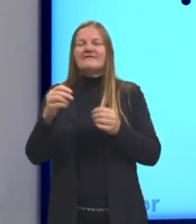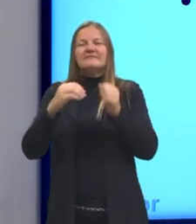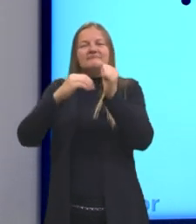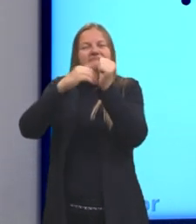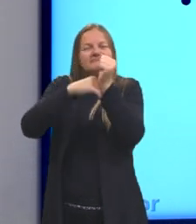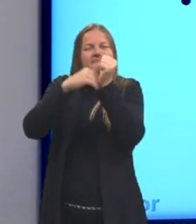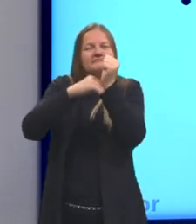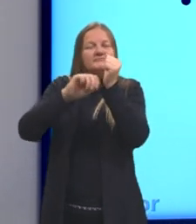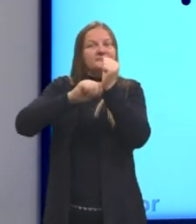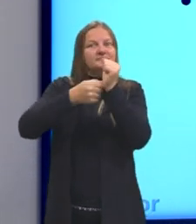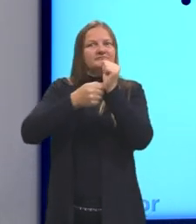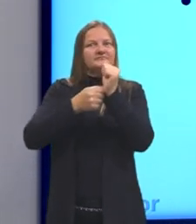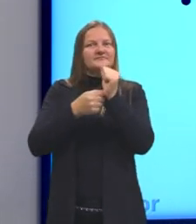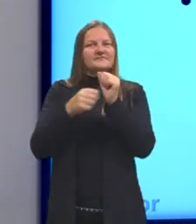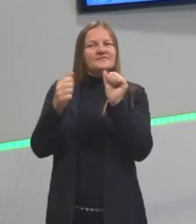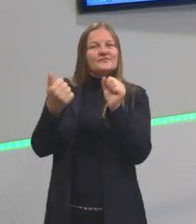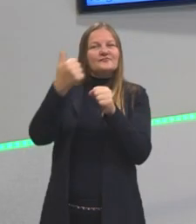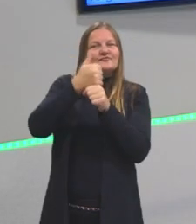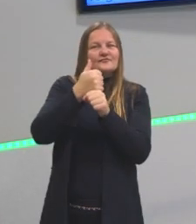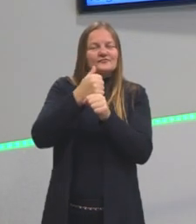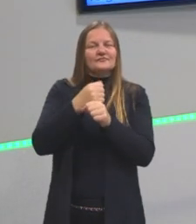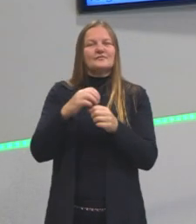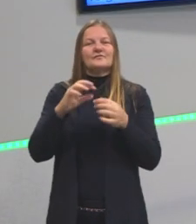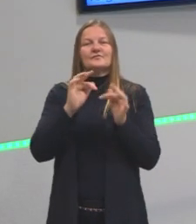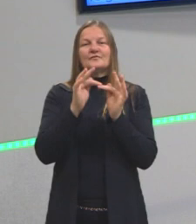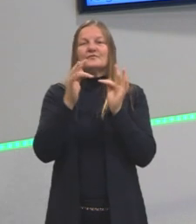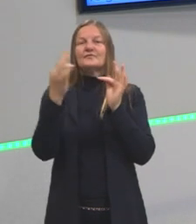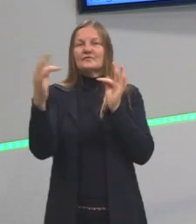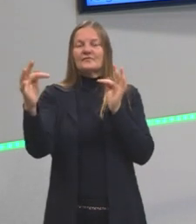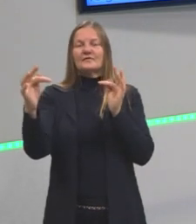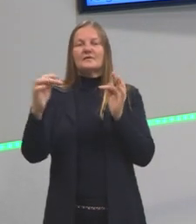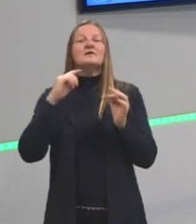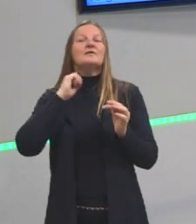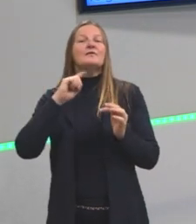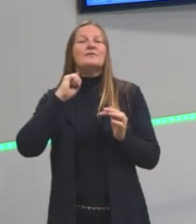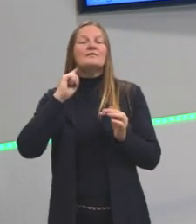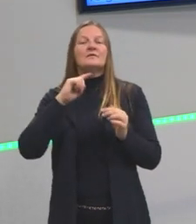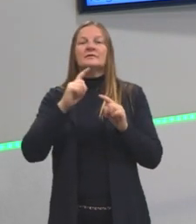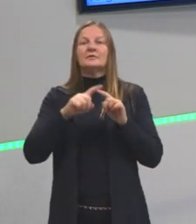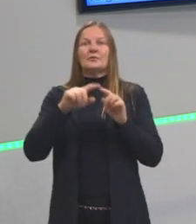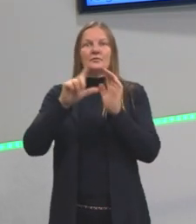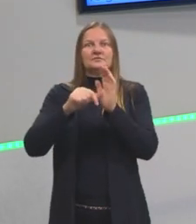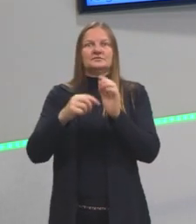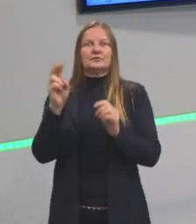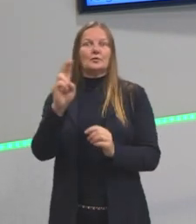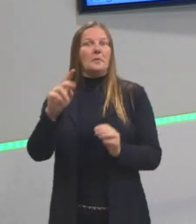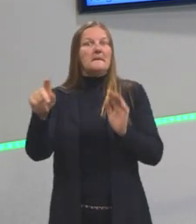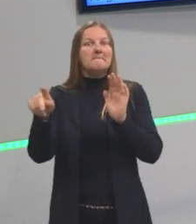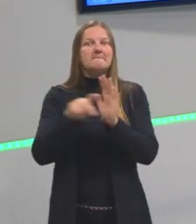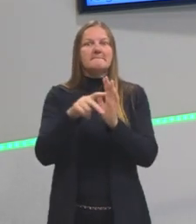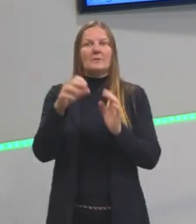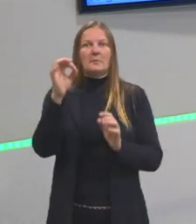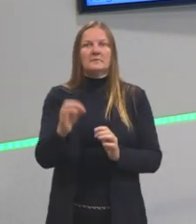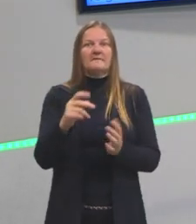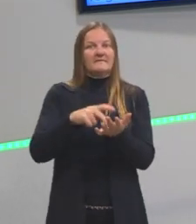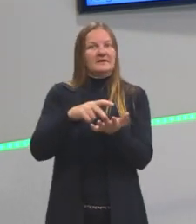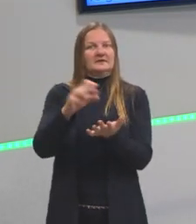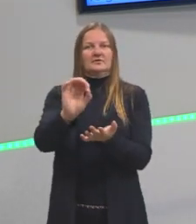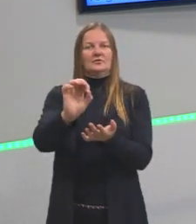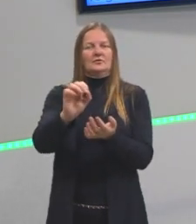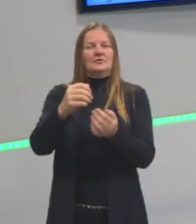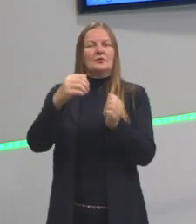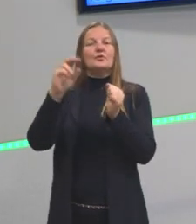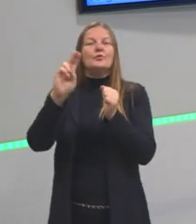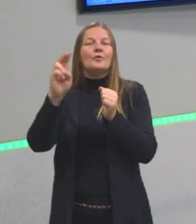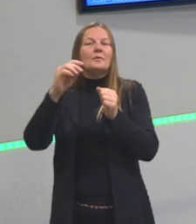todos esses autores do arcadismo estão ligados com a Inconfidência Mineira, logo eles não podiam utilizar o seu próprio nome. Então, eles